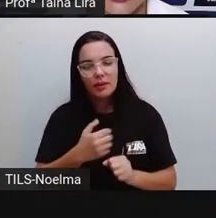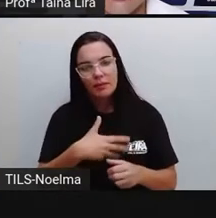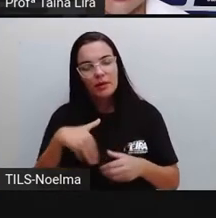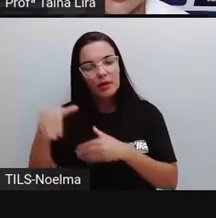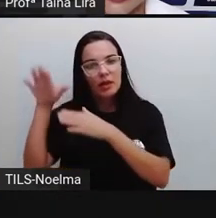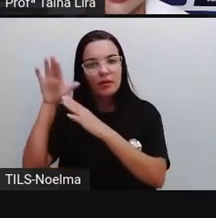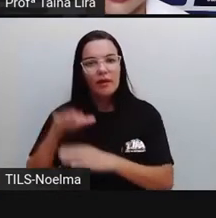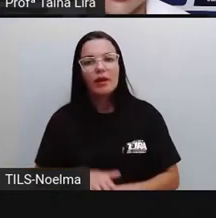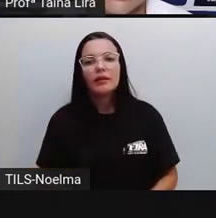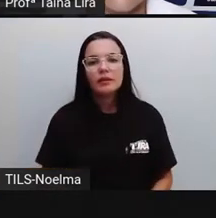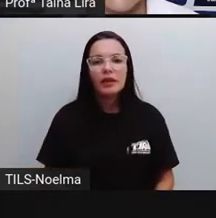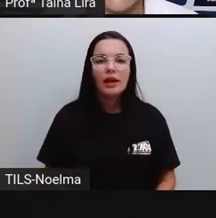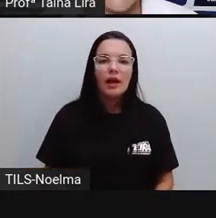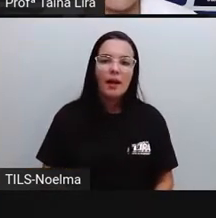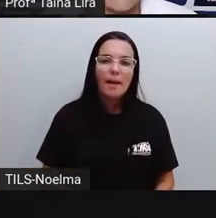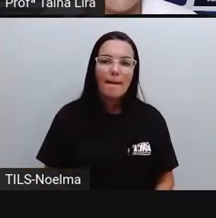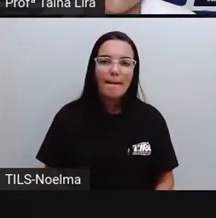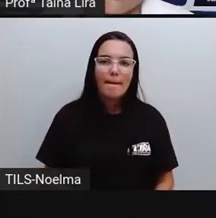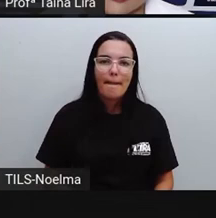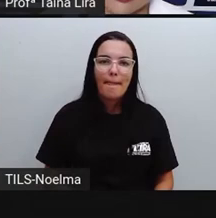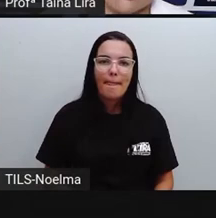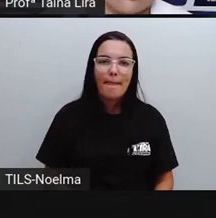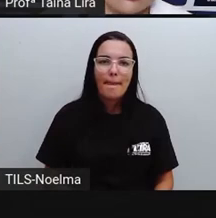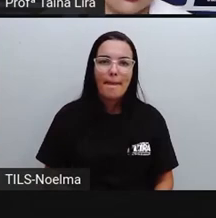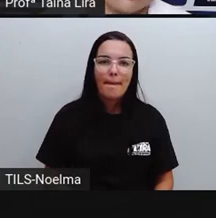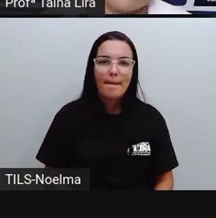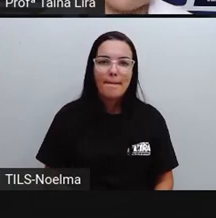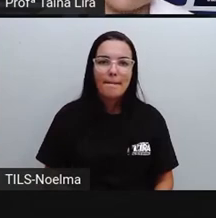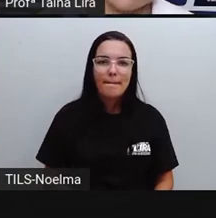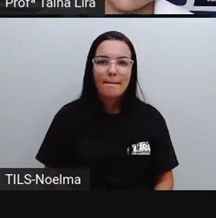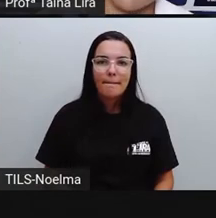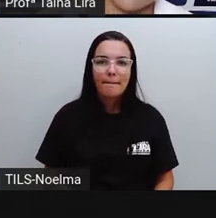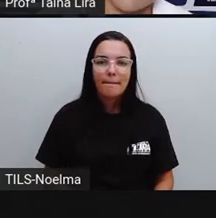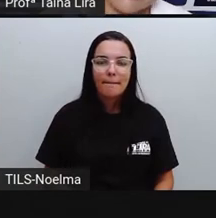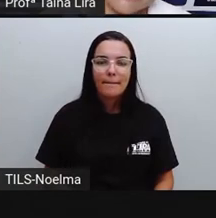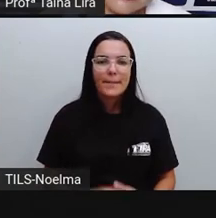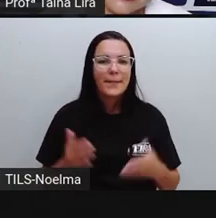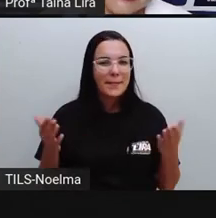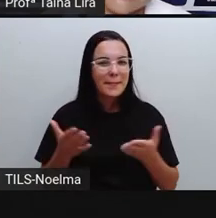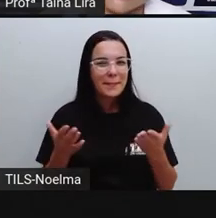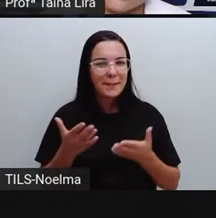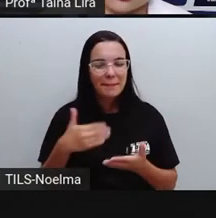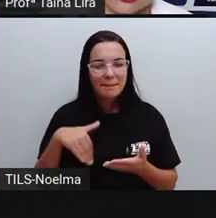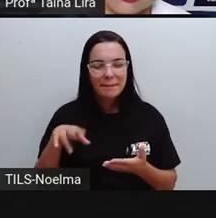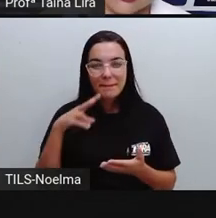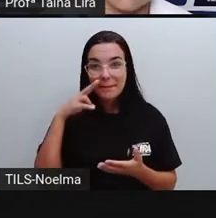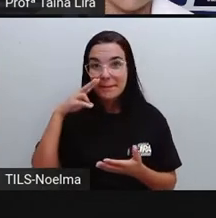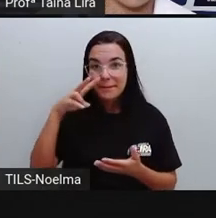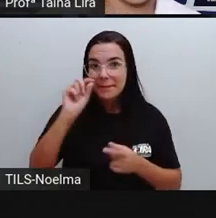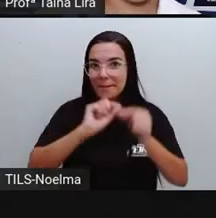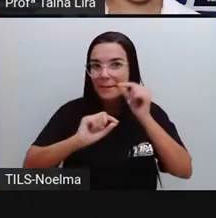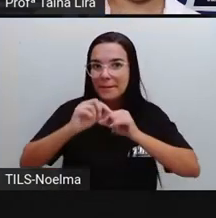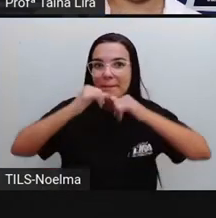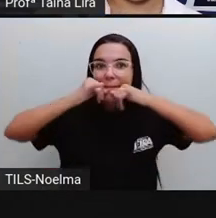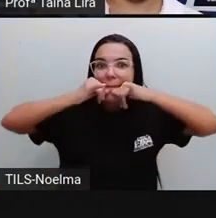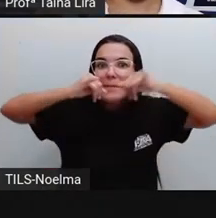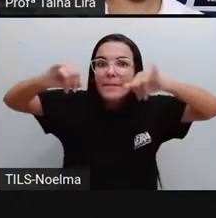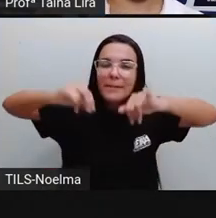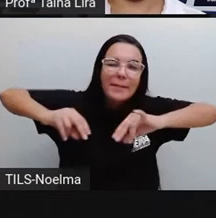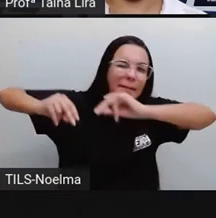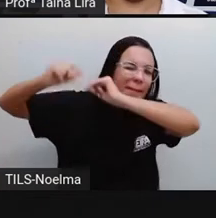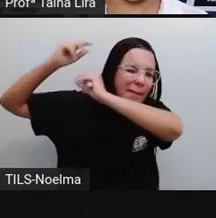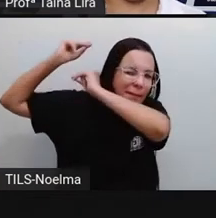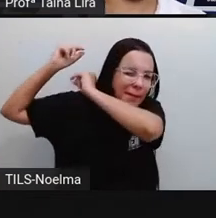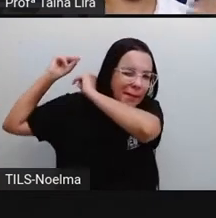tá? E agora a gente vai ver, olha só, propagandas antigas e atuais. Então, a gente tem aí